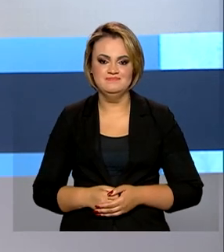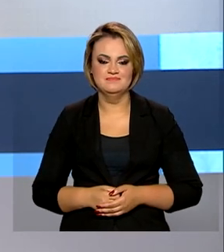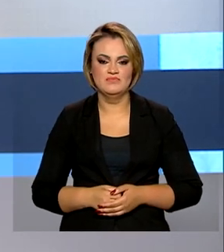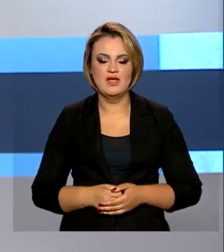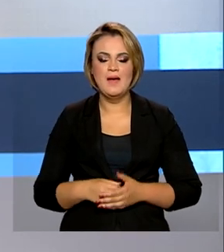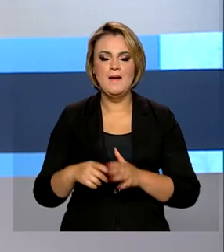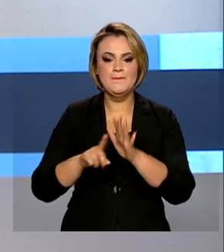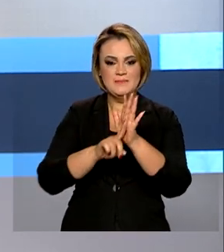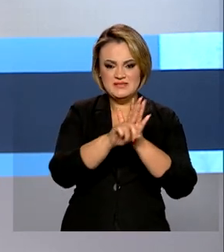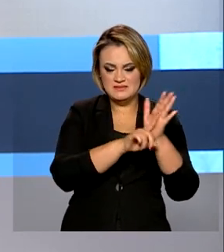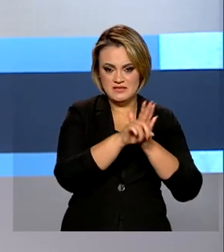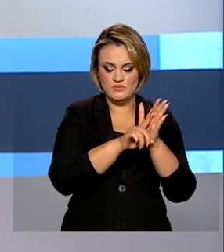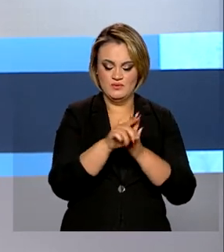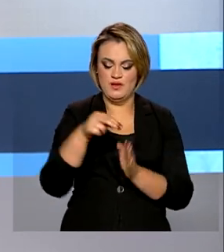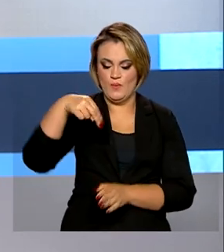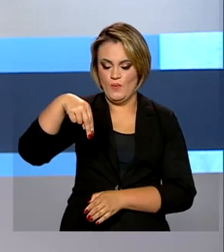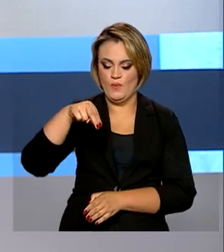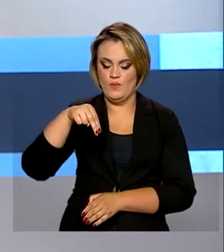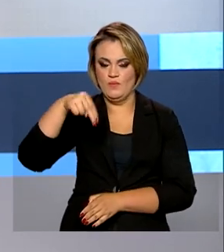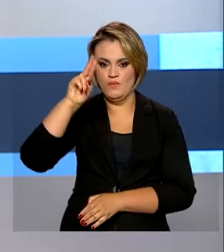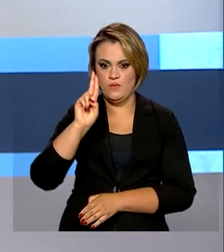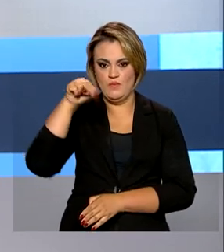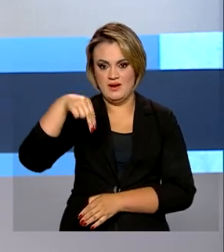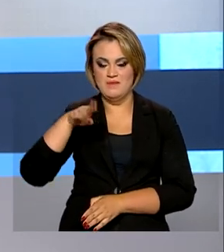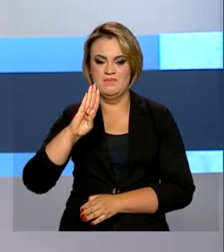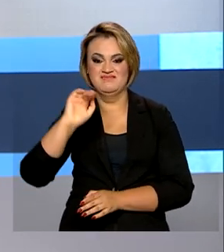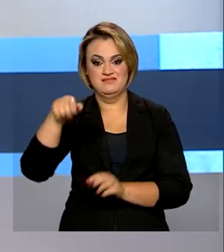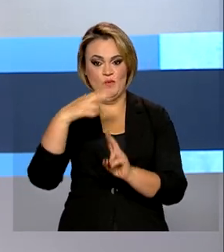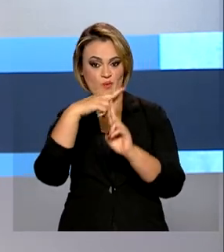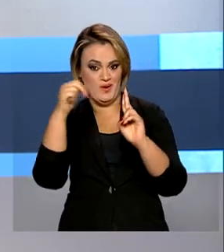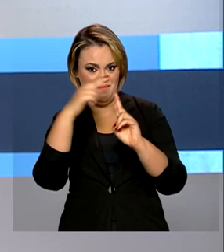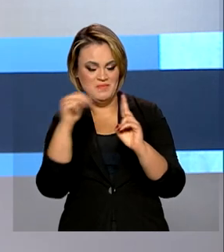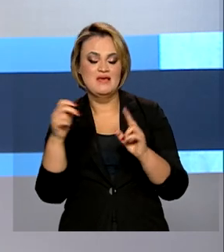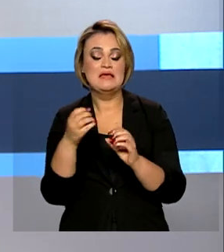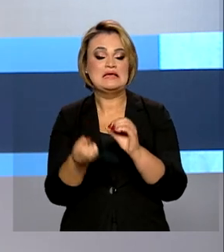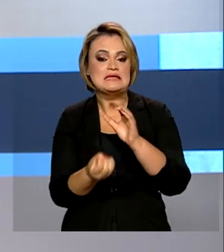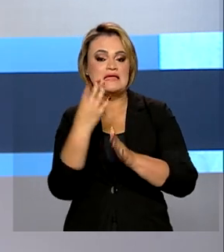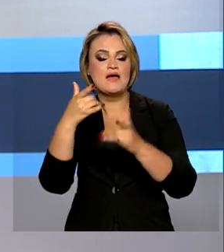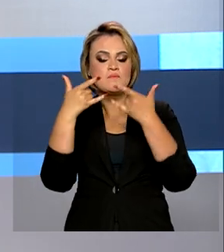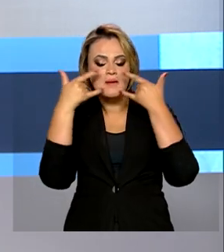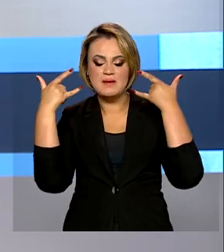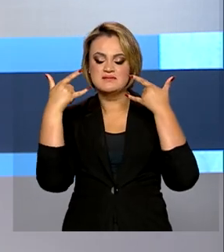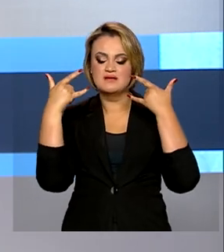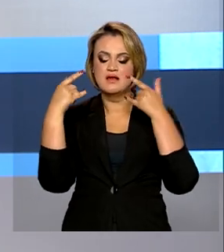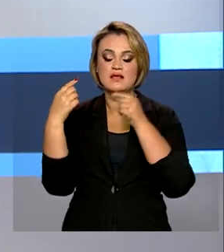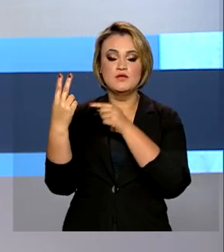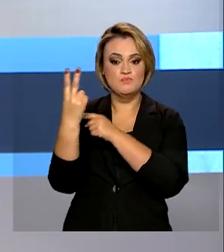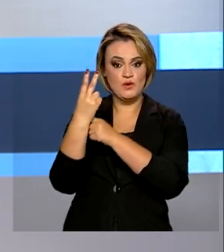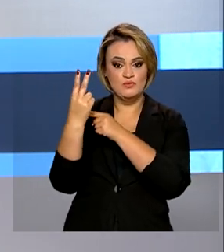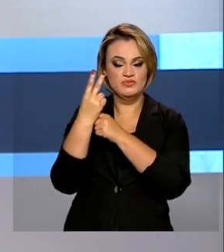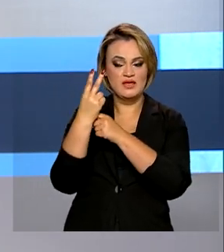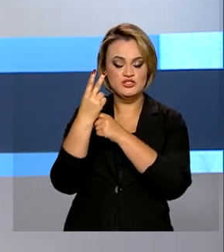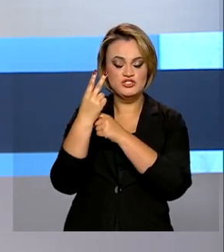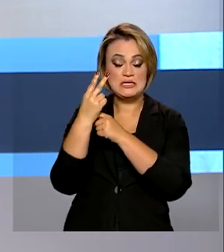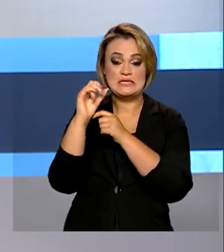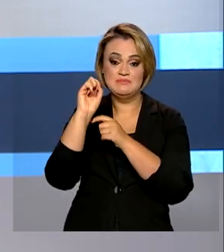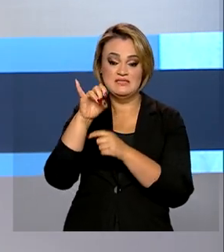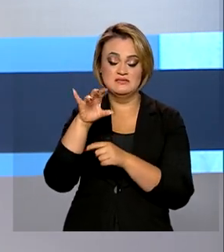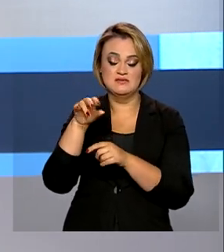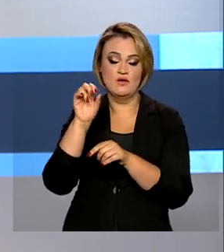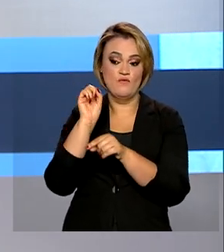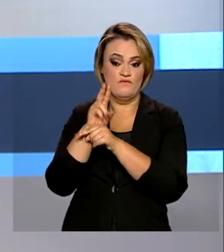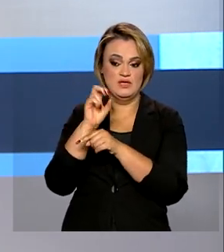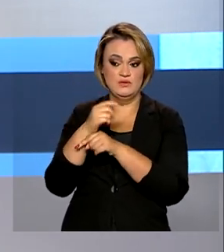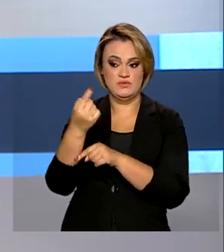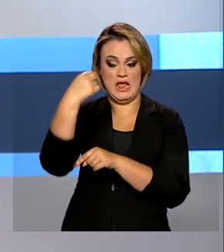Pesquisadores da Universidade de Brasília desivam ver uma máscara capaz não apenas de filtrar, mas também de tornar o coronavírus